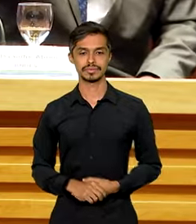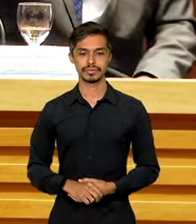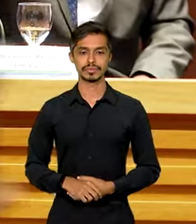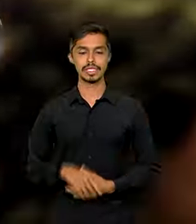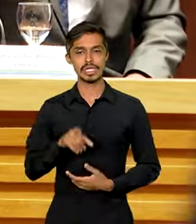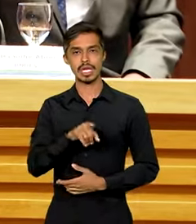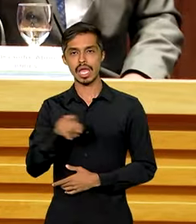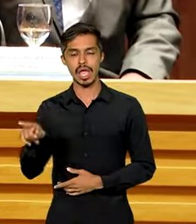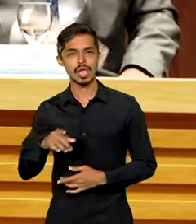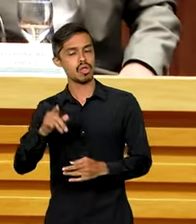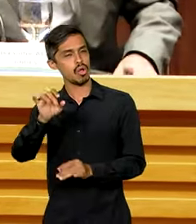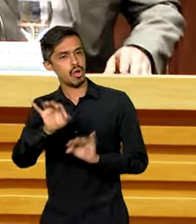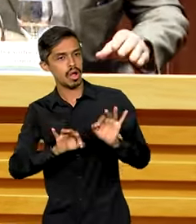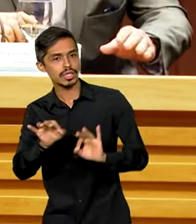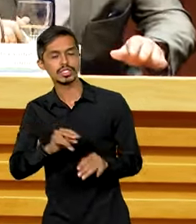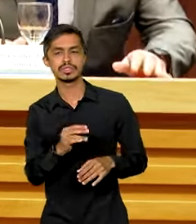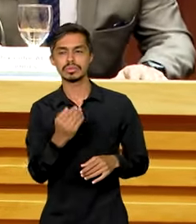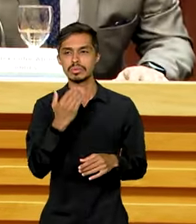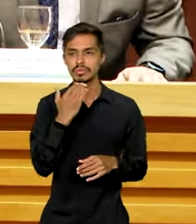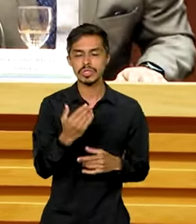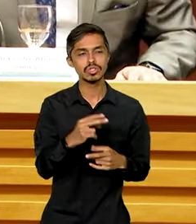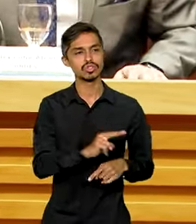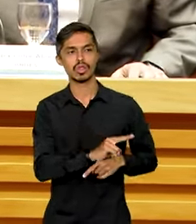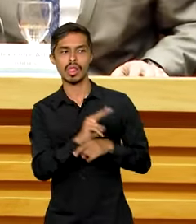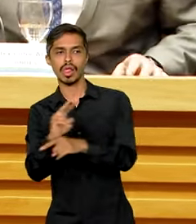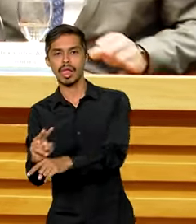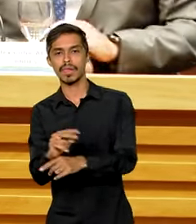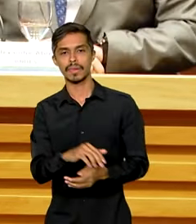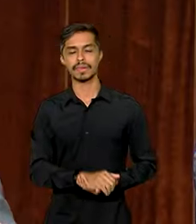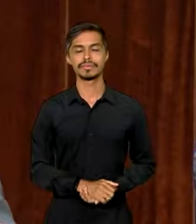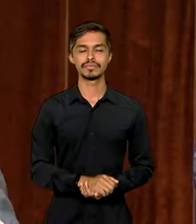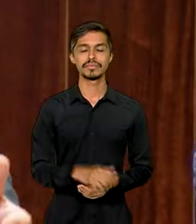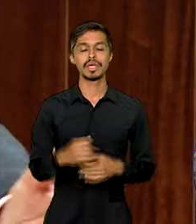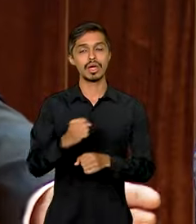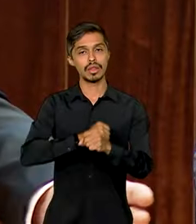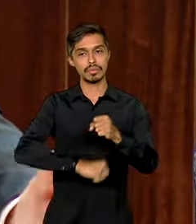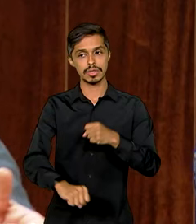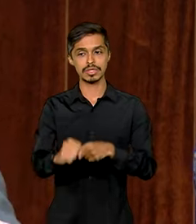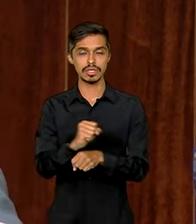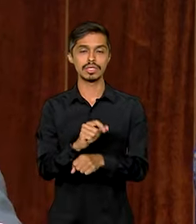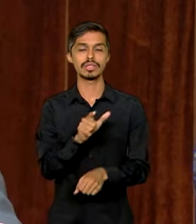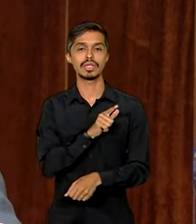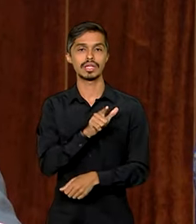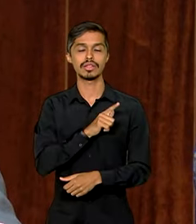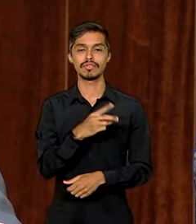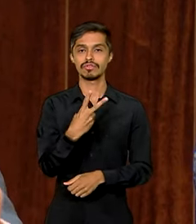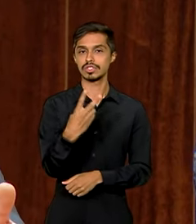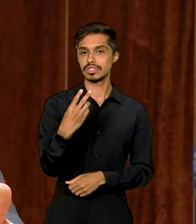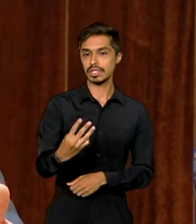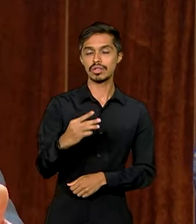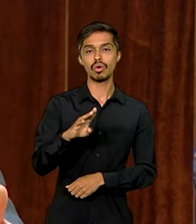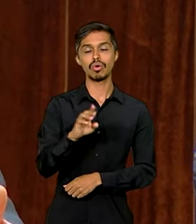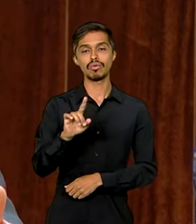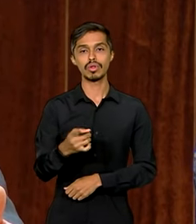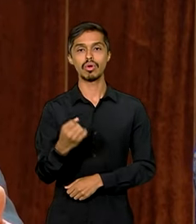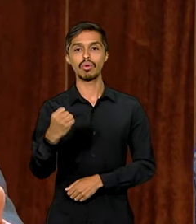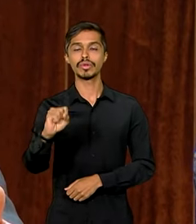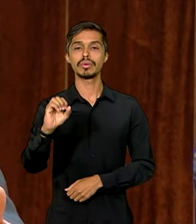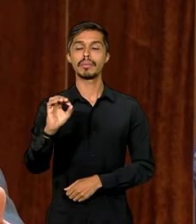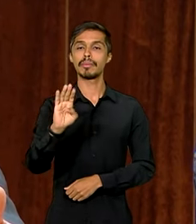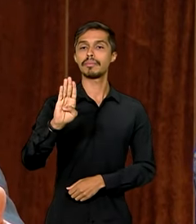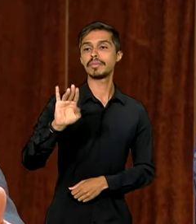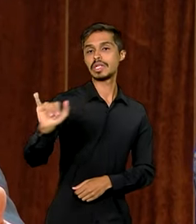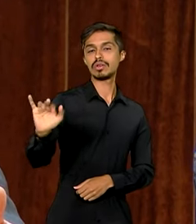que operam linhas de financiamento do banco. No ano passado, foram 23,8 bilhões de